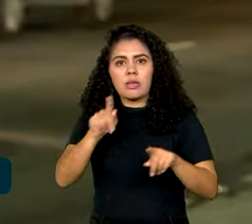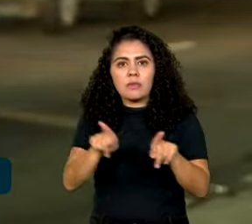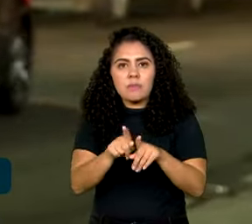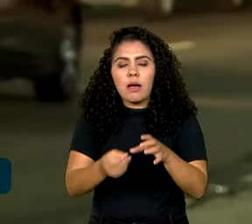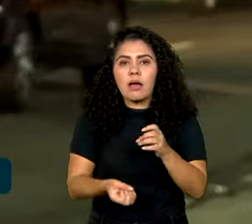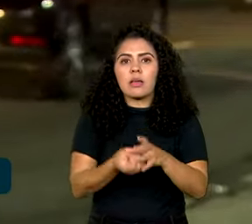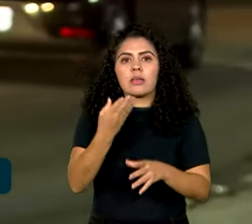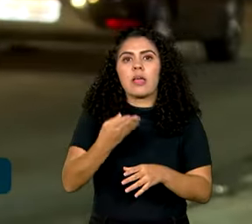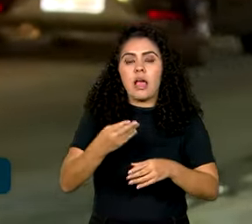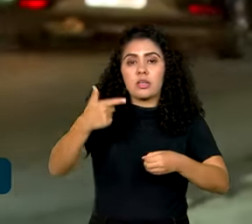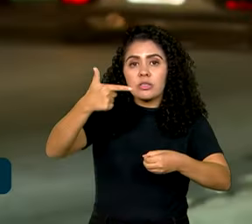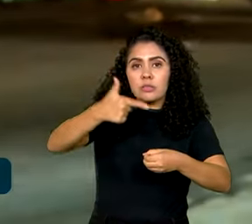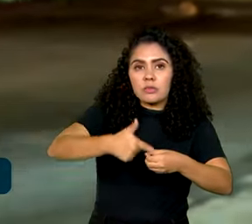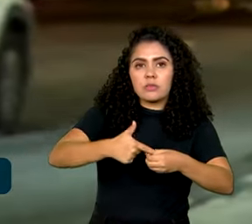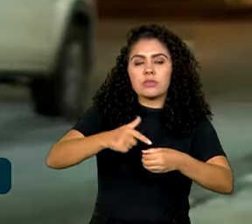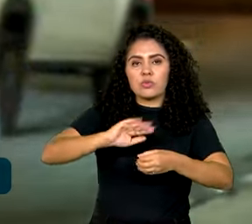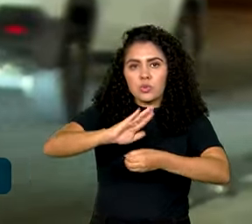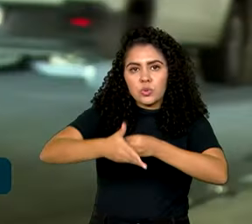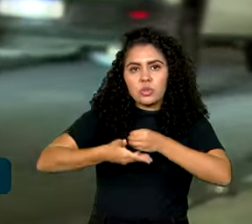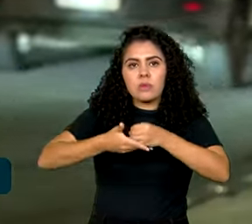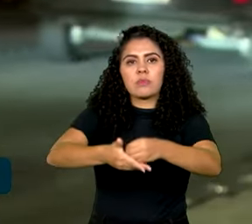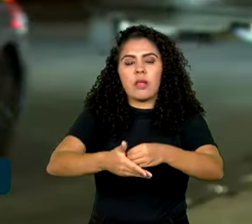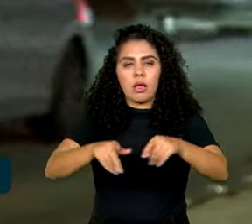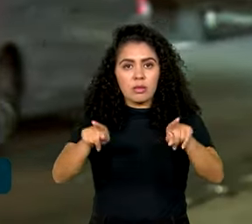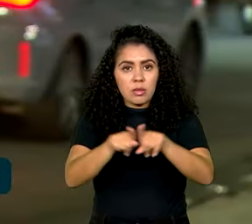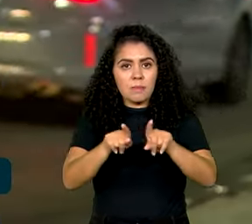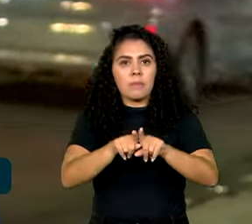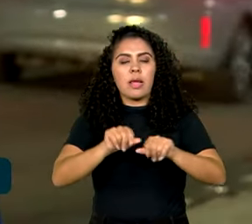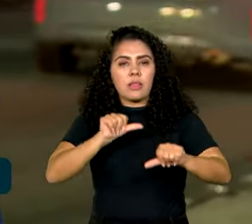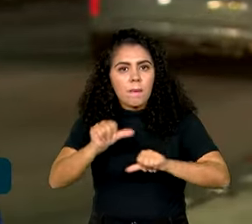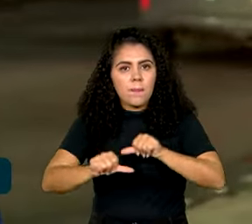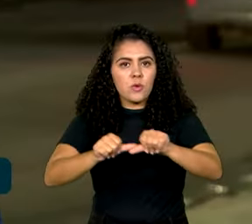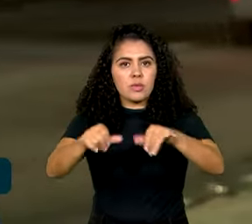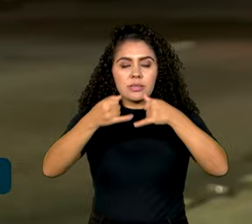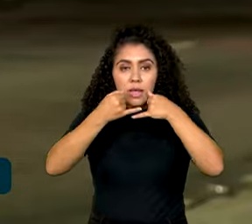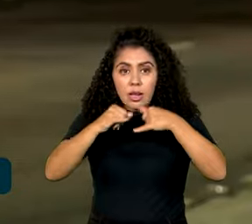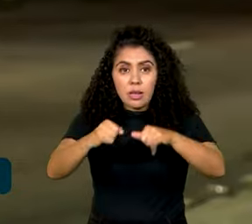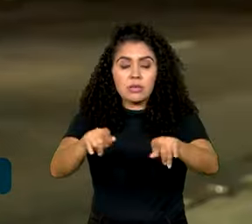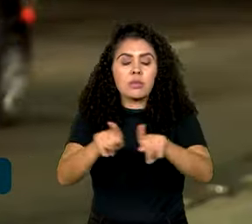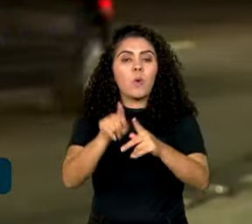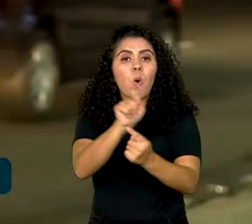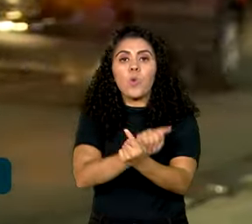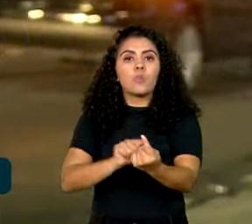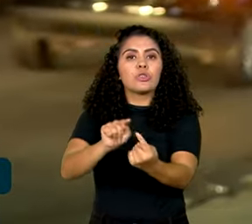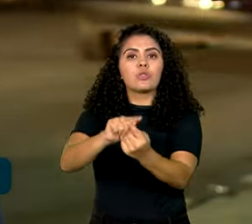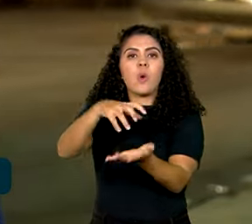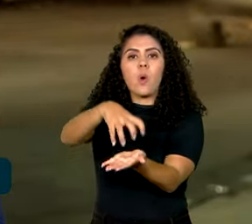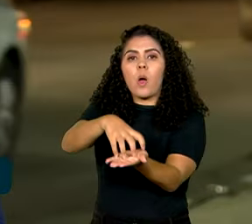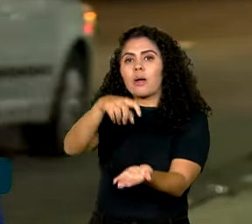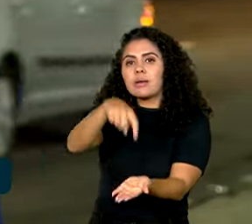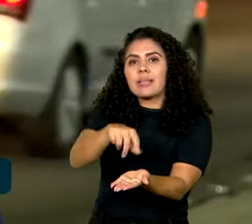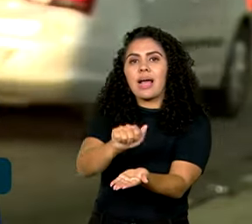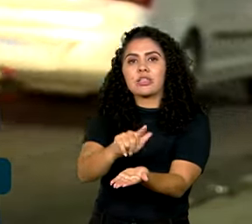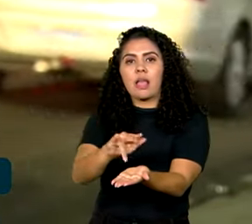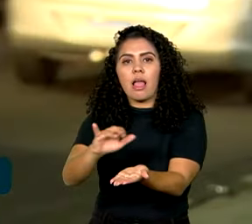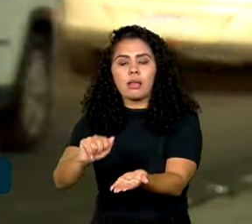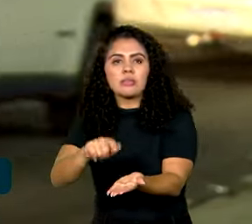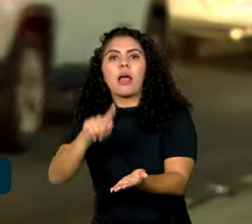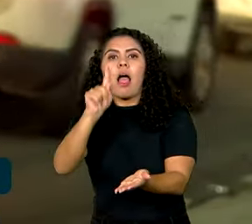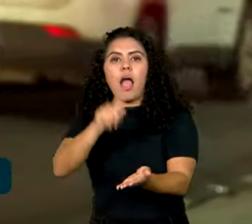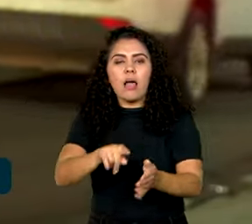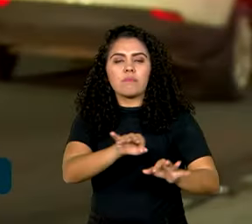protagonistas na transição energética. E falou que o objetivo dessa agência seria estimular a adoção desses